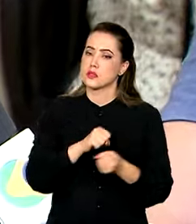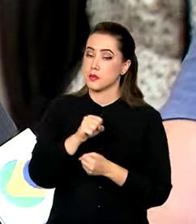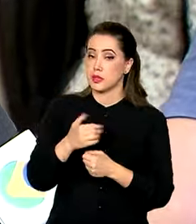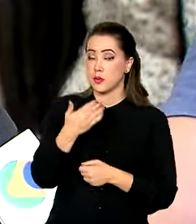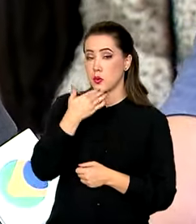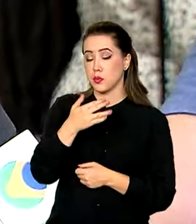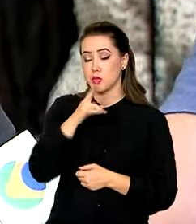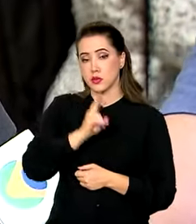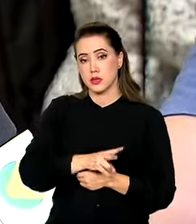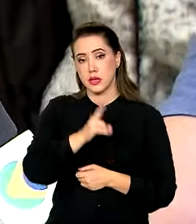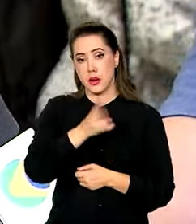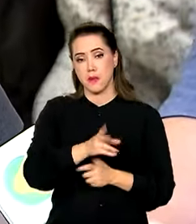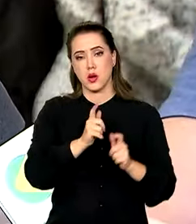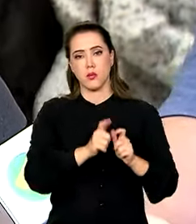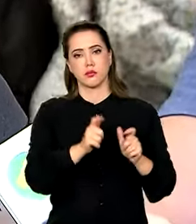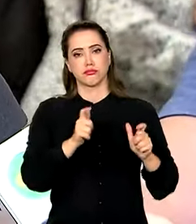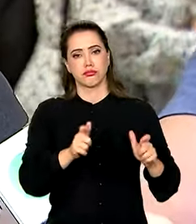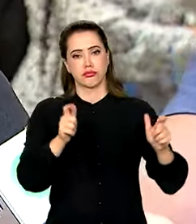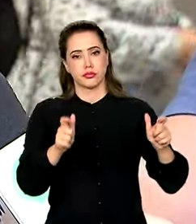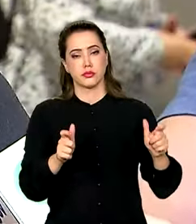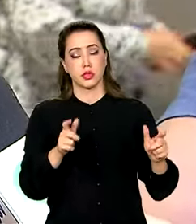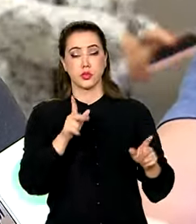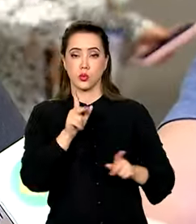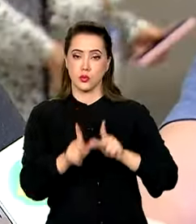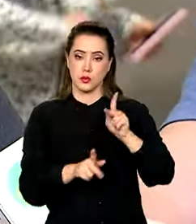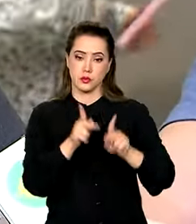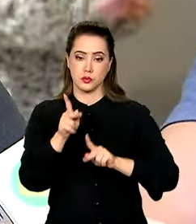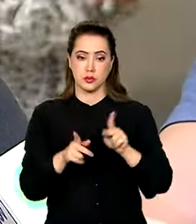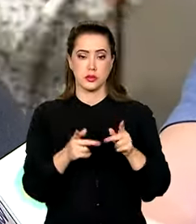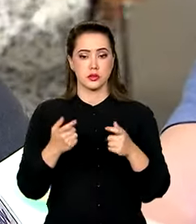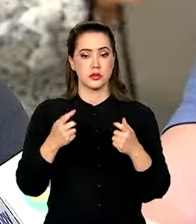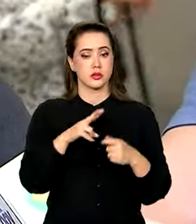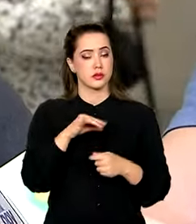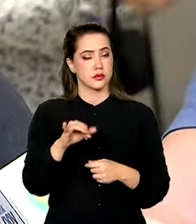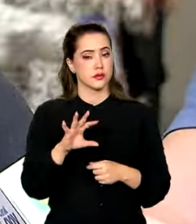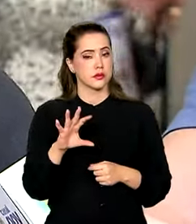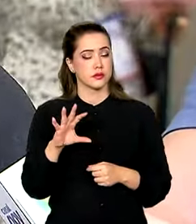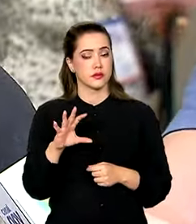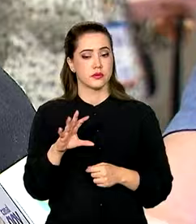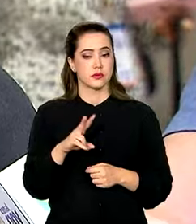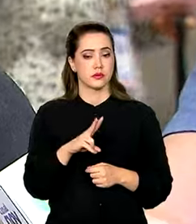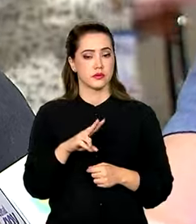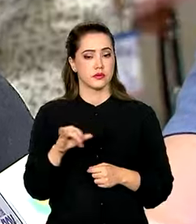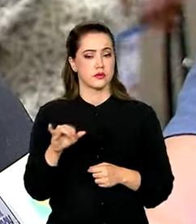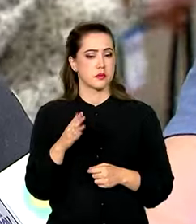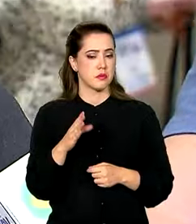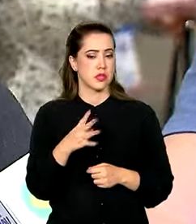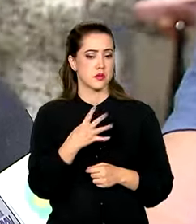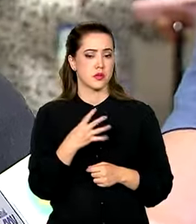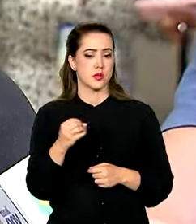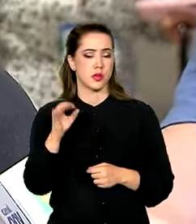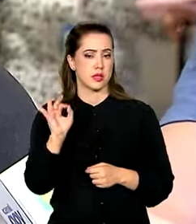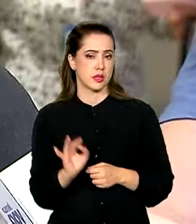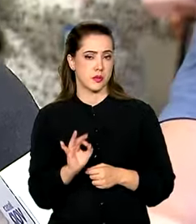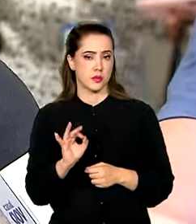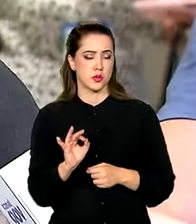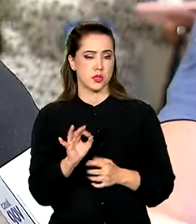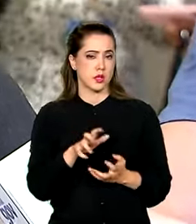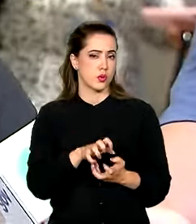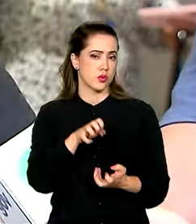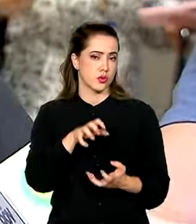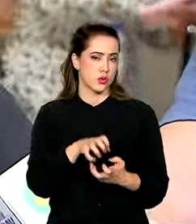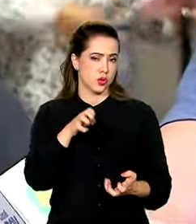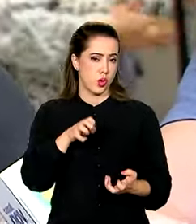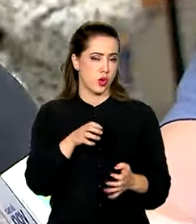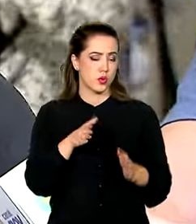demanda que é cada vez maior numa população que deve ser formada por cerca de 40% de idosos